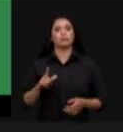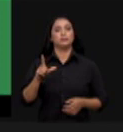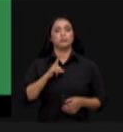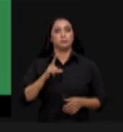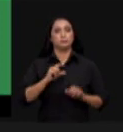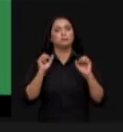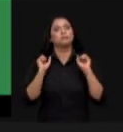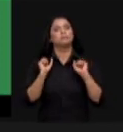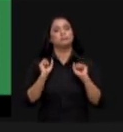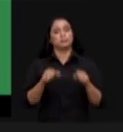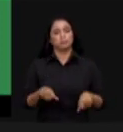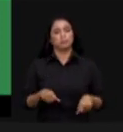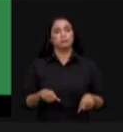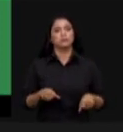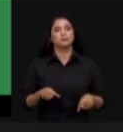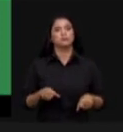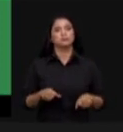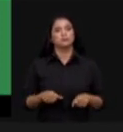tem possível